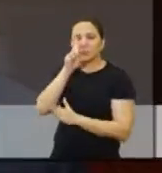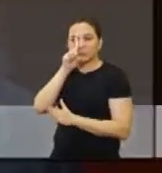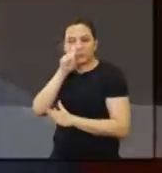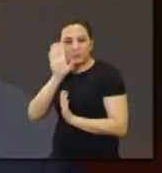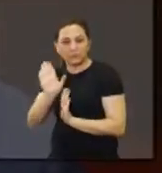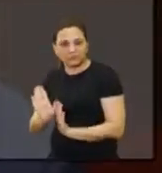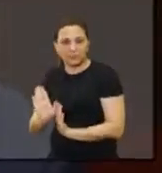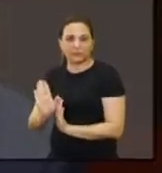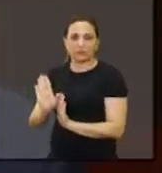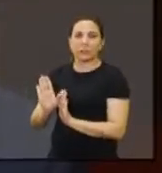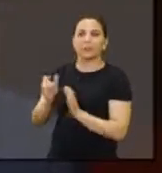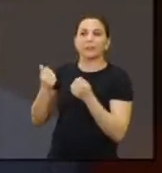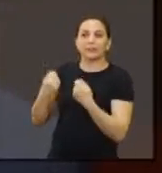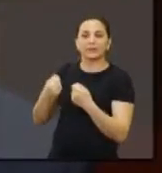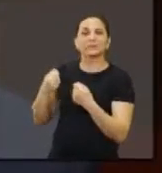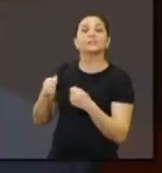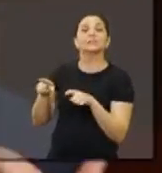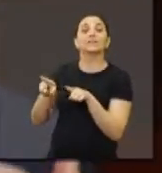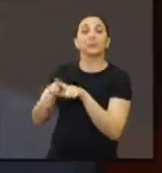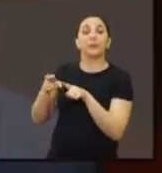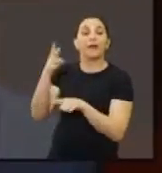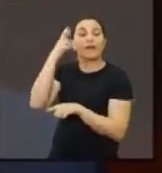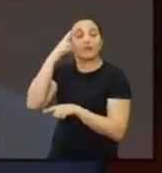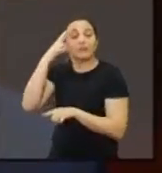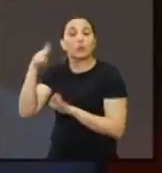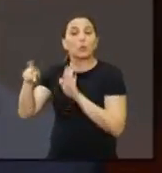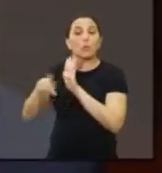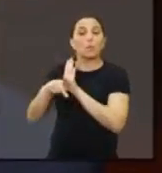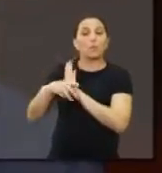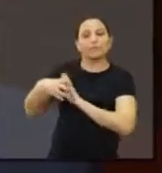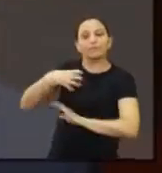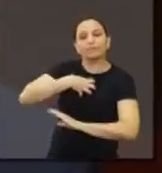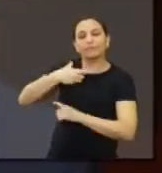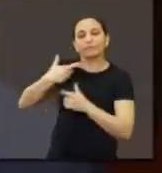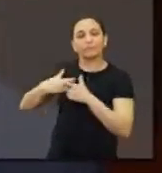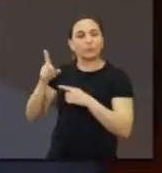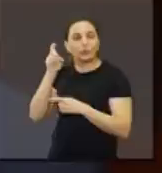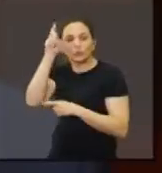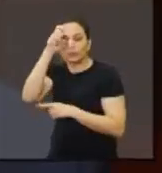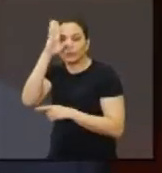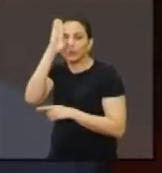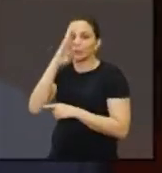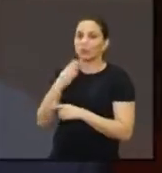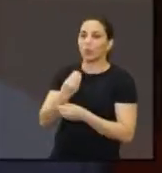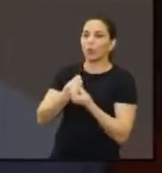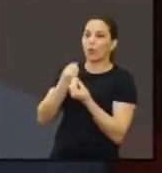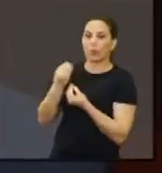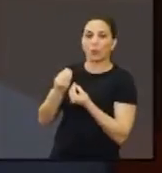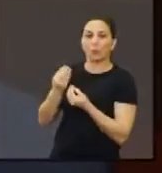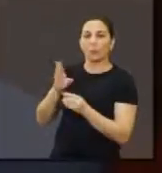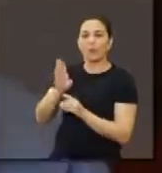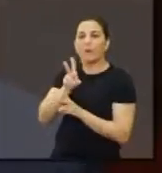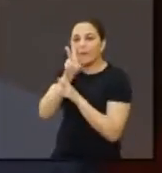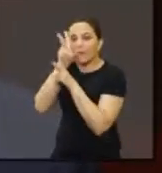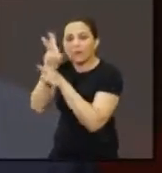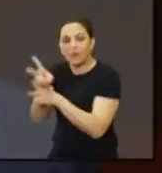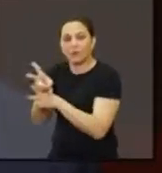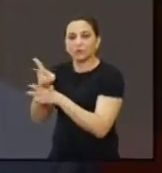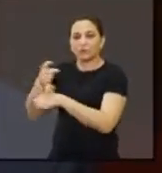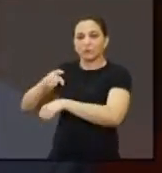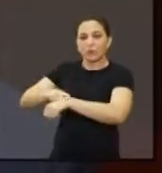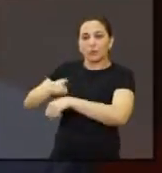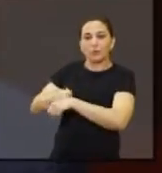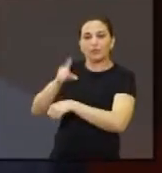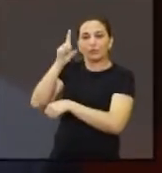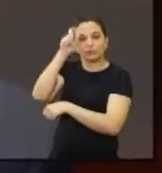este quadro político tem que se prestar também à reflexão de que modo nós poderemos sair fortalecidos deste momento de